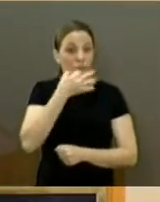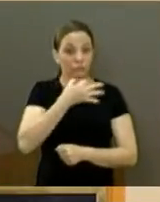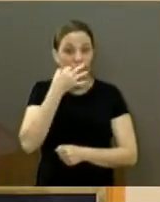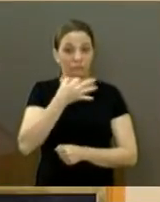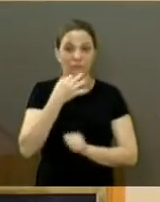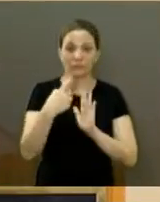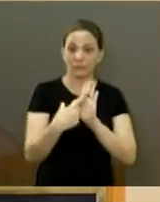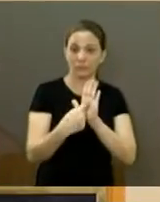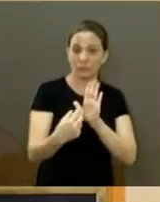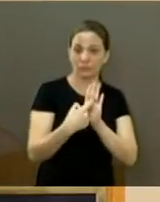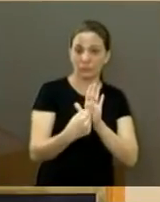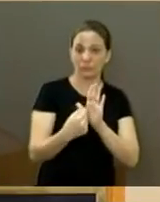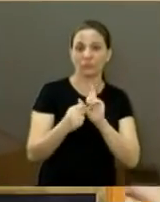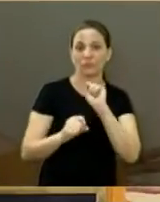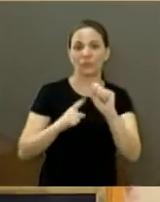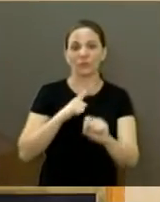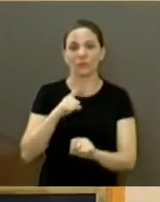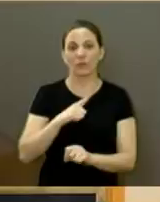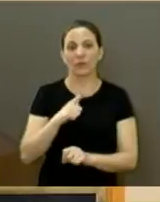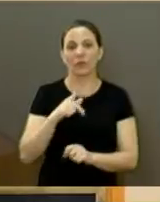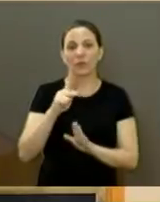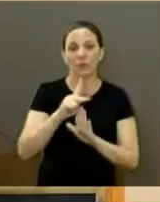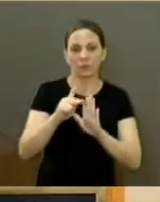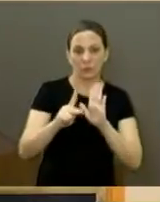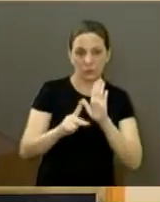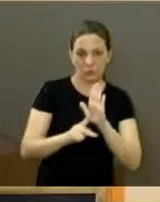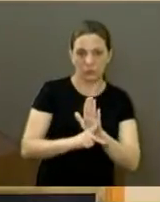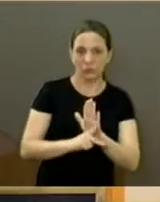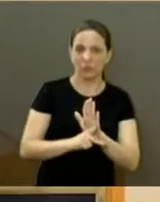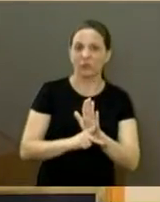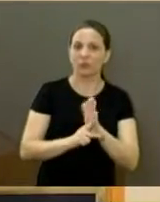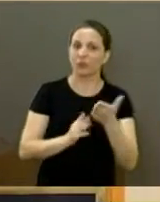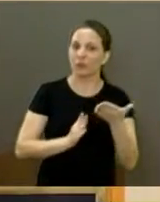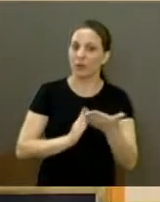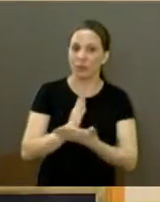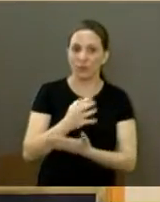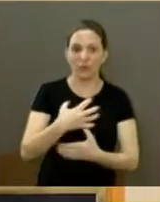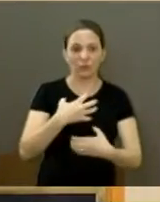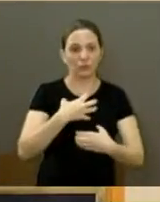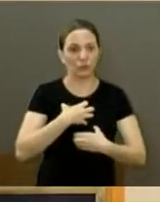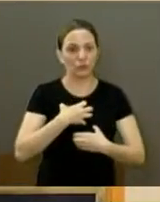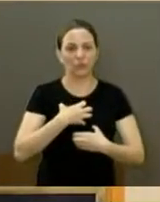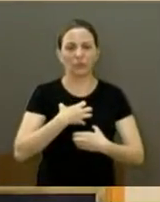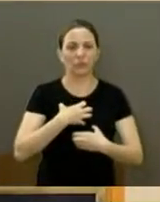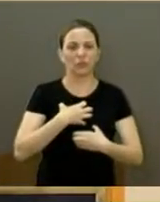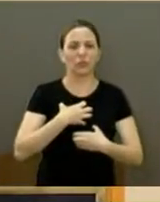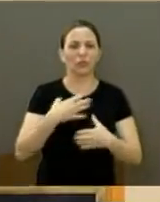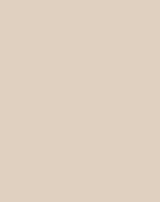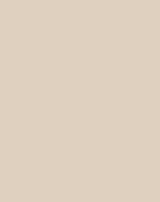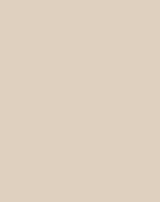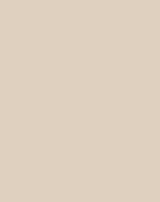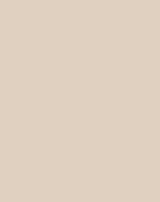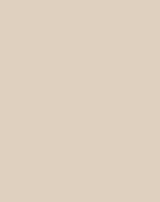fiquem sossegados, que esse projeto, com certeza, não irá ser aprovado da forma como ele está aqui. Muito obrigada.